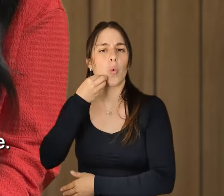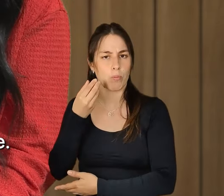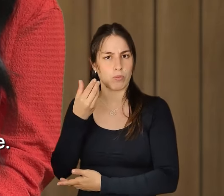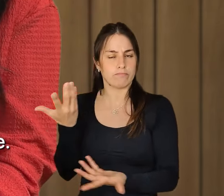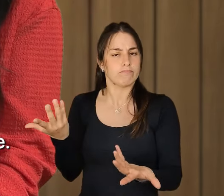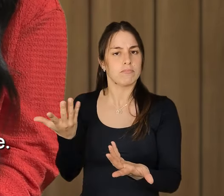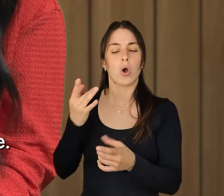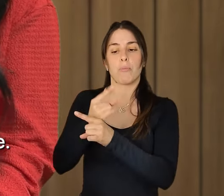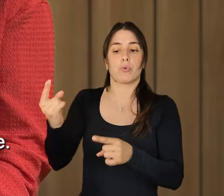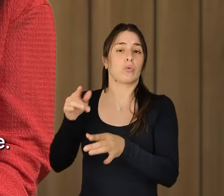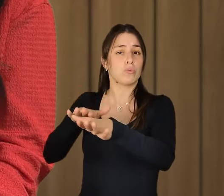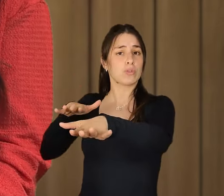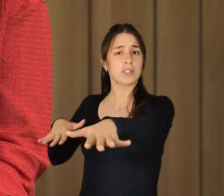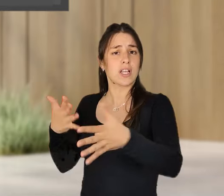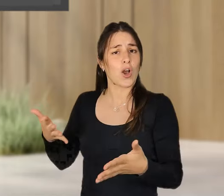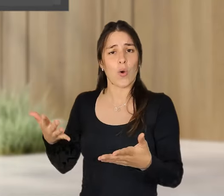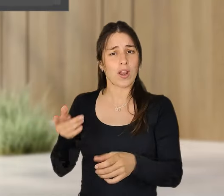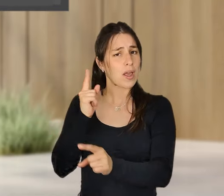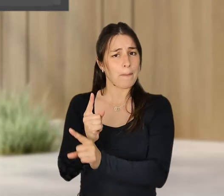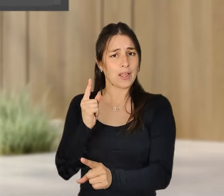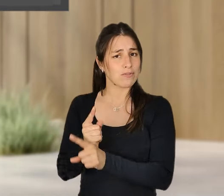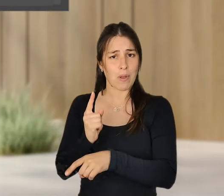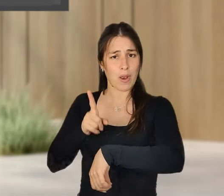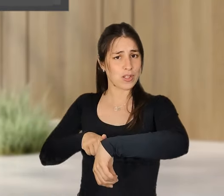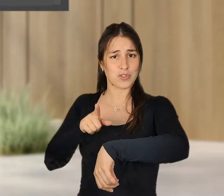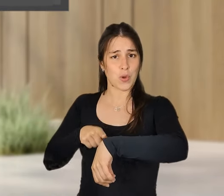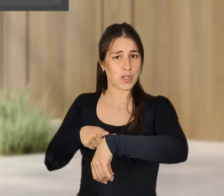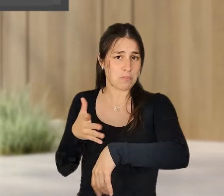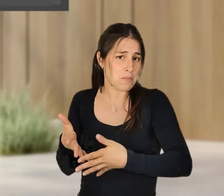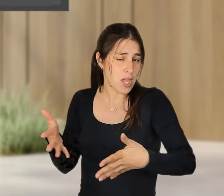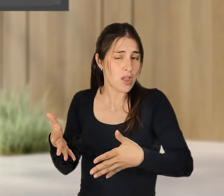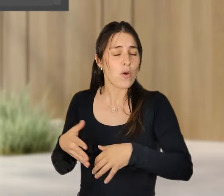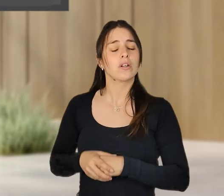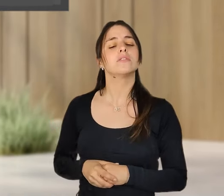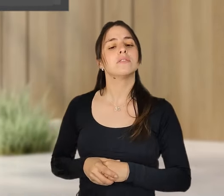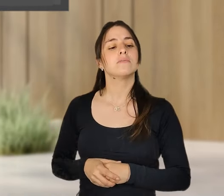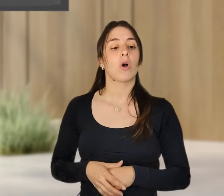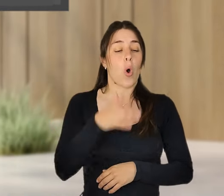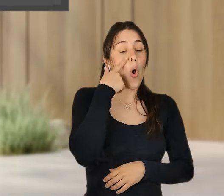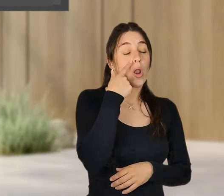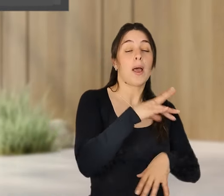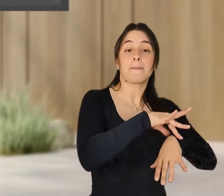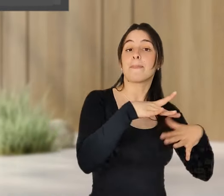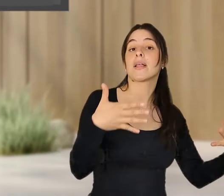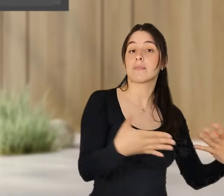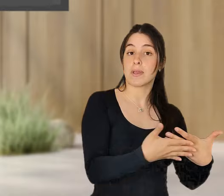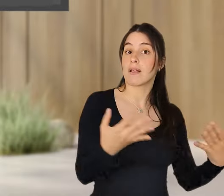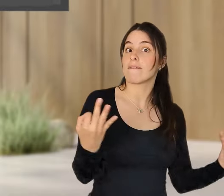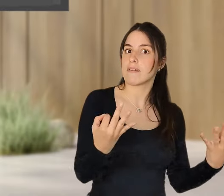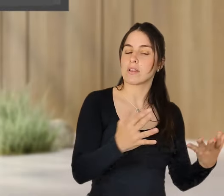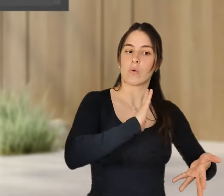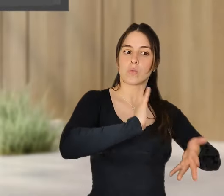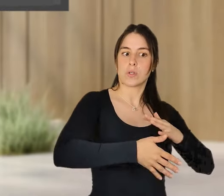o trânsito, as horas de ponta acumulam-se, Voltaram, não foi? Exatamente. Bem, a pandemia foi, marcou uma revolução